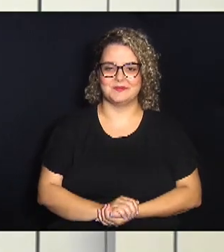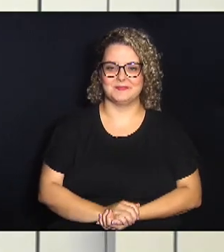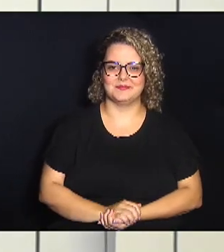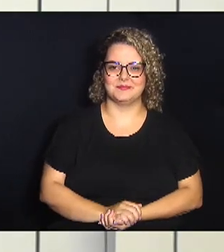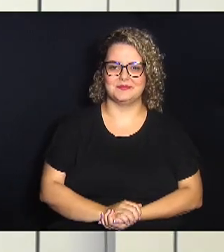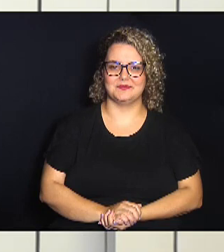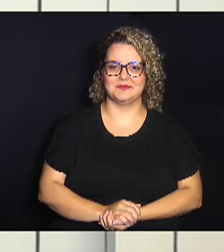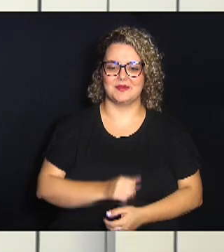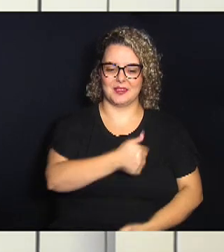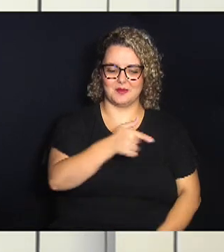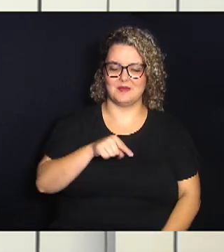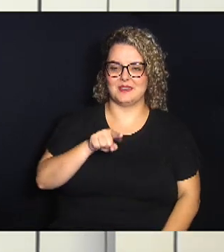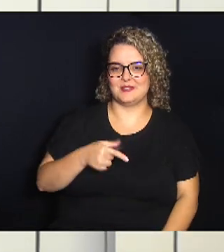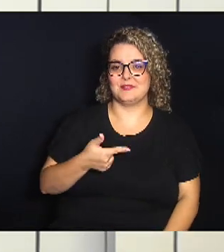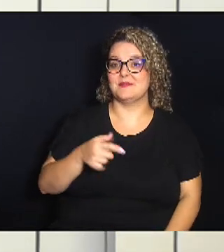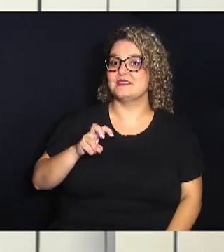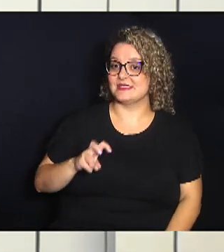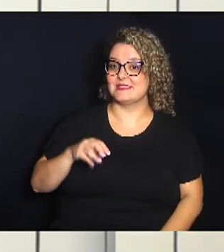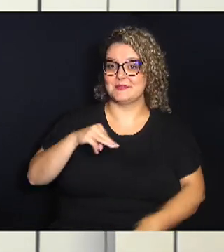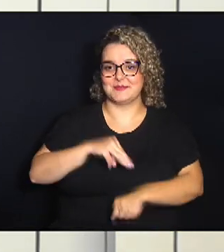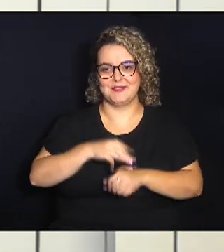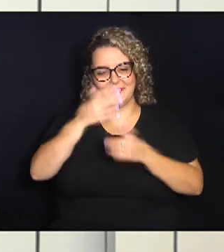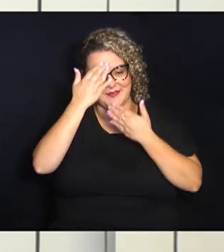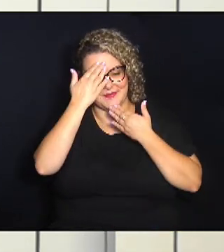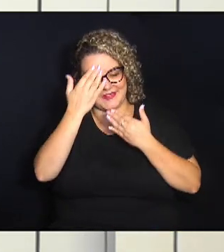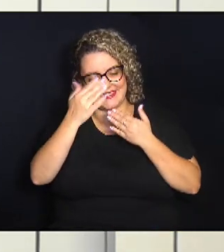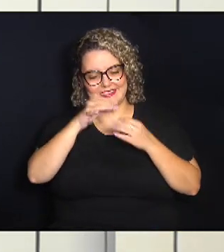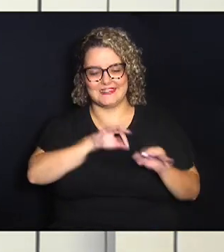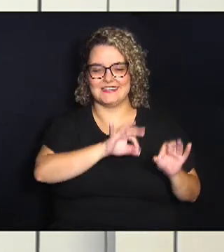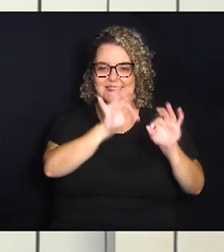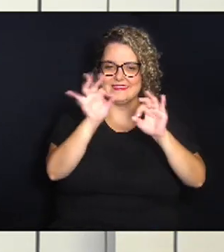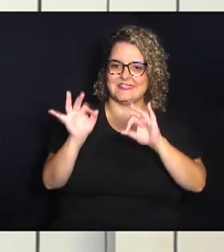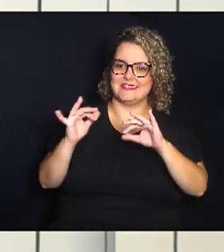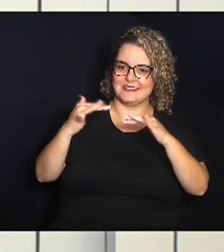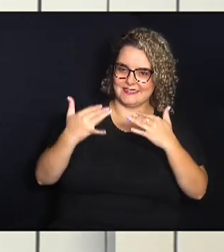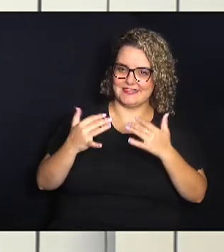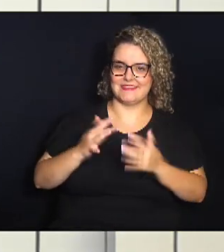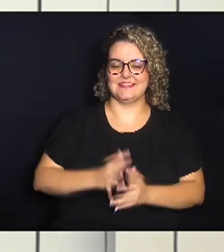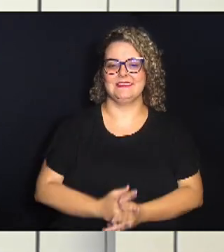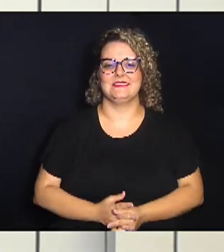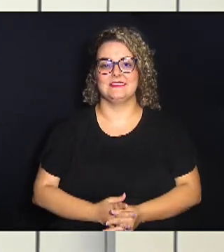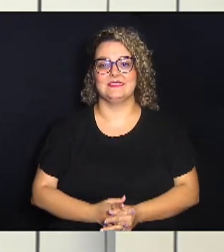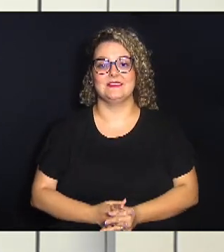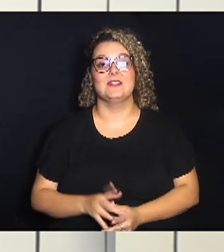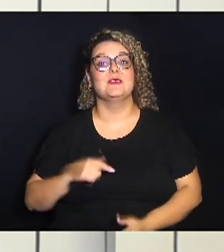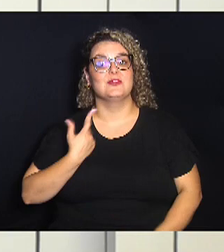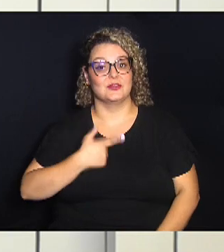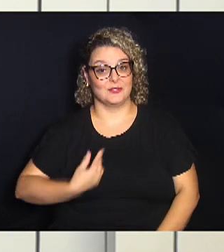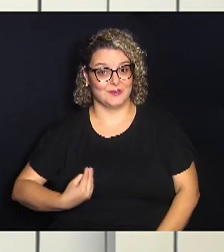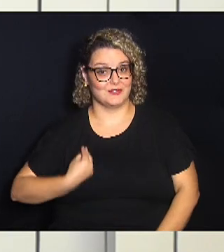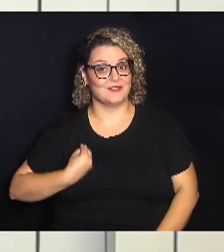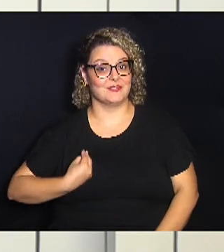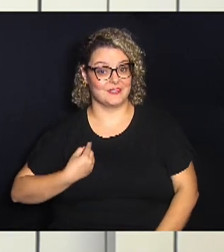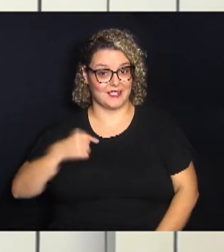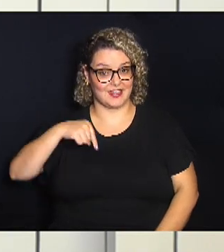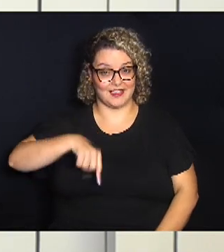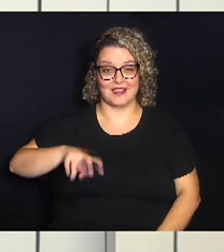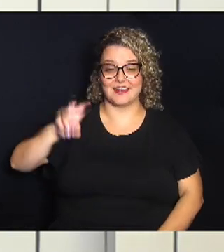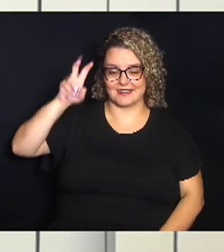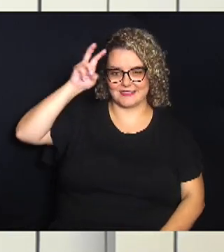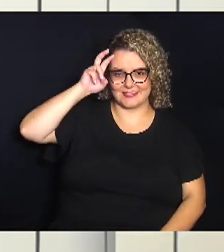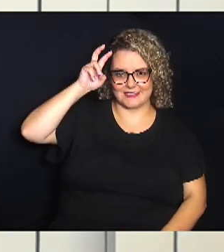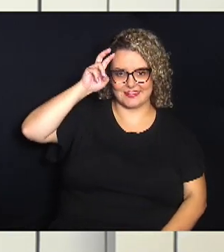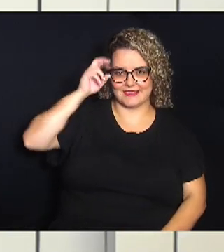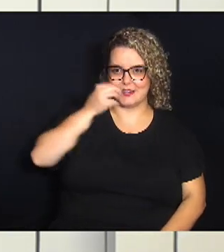Meio dia, mais 25 minutos. Muito obrigado pela sua companhia, pela sua audiência. Estamos ao vivo nesta quinta